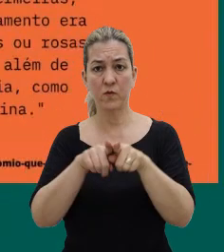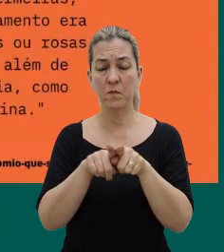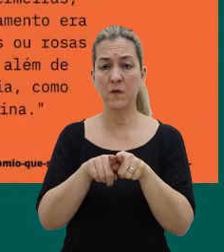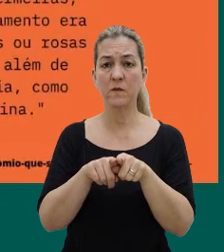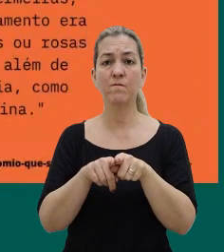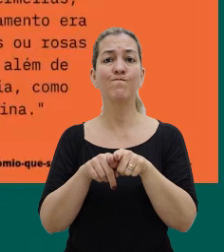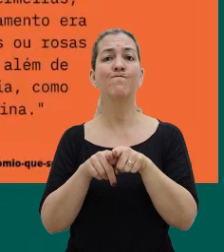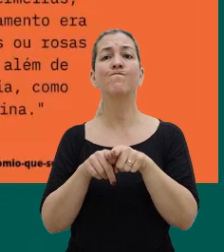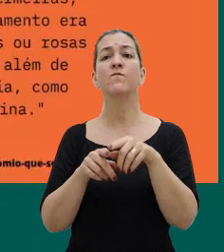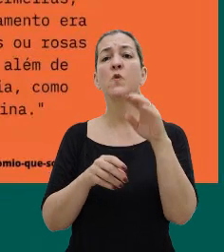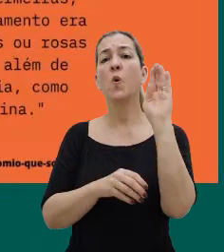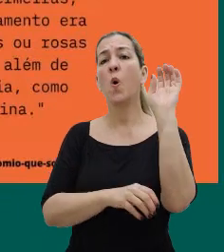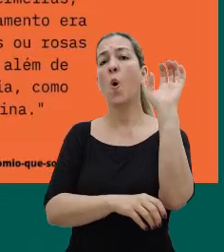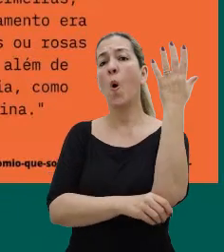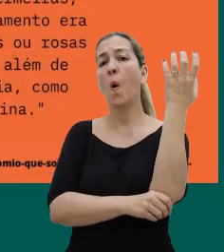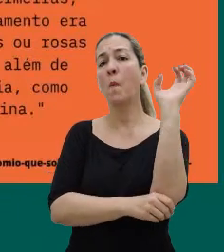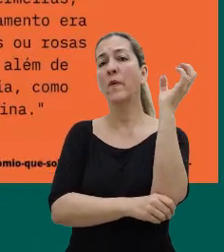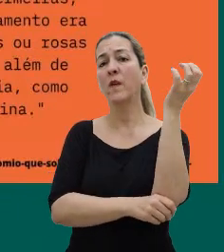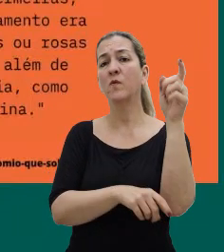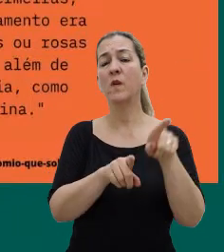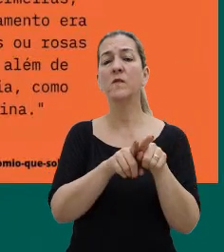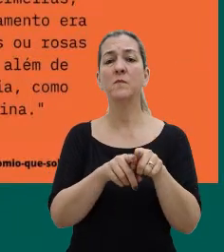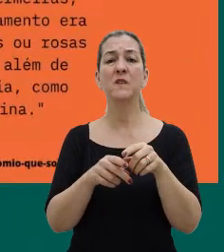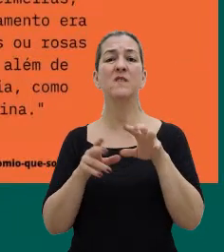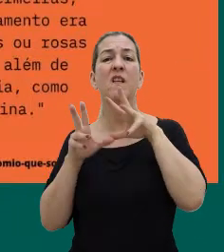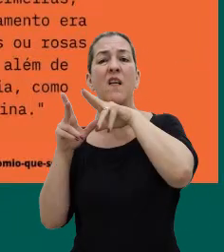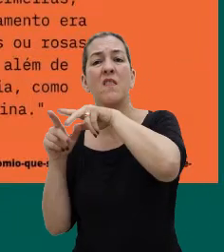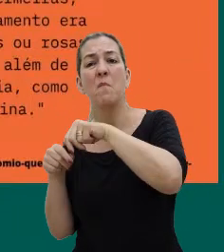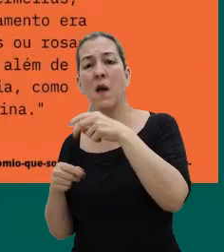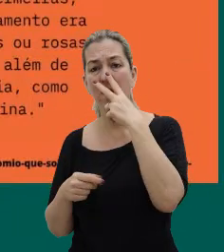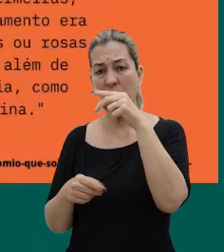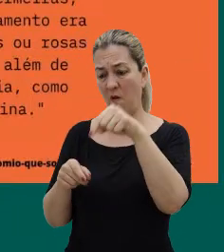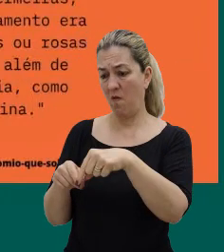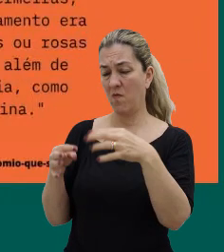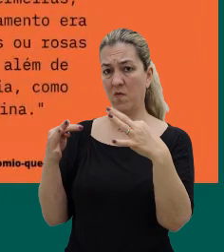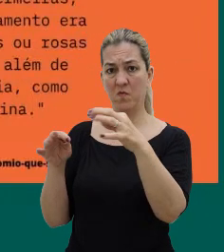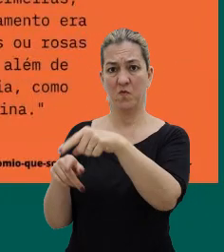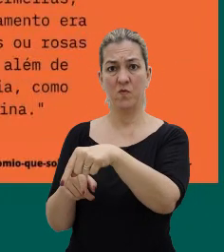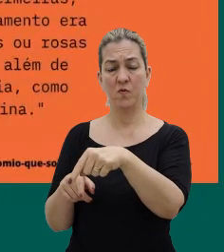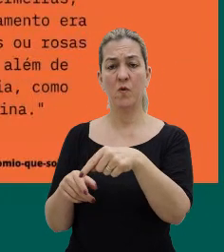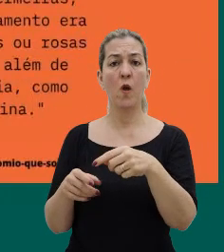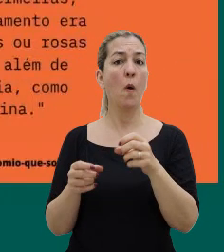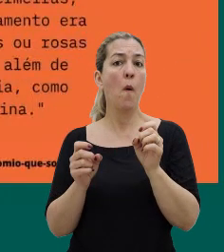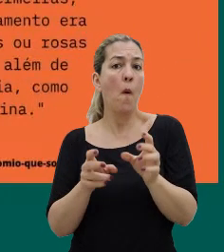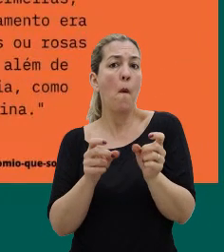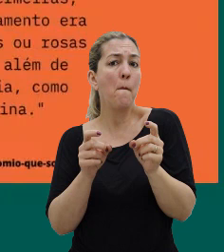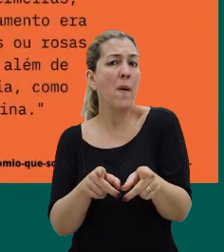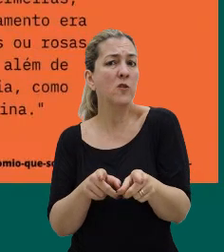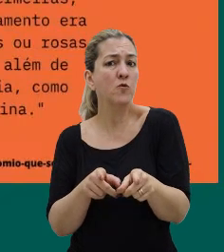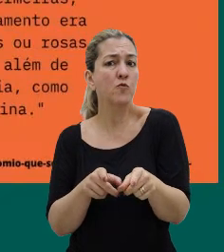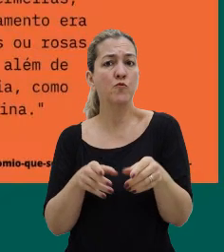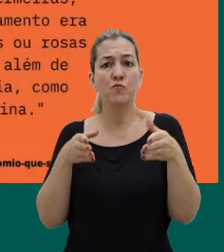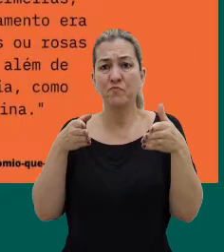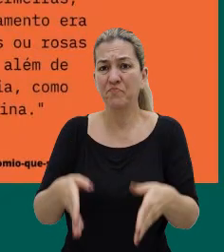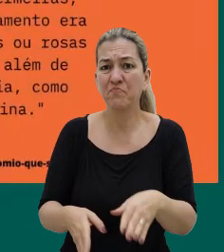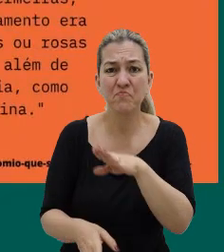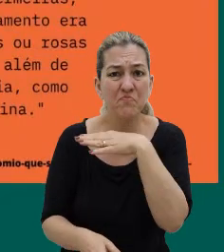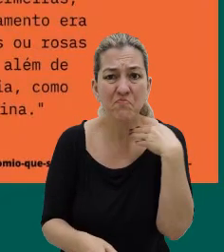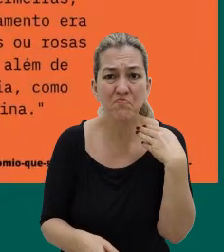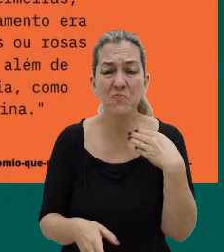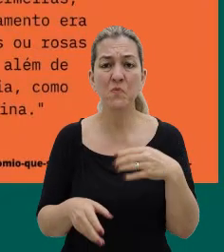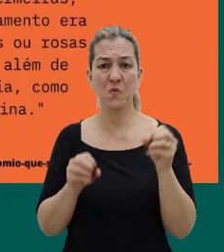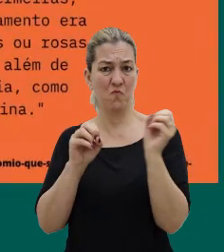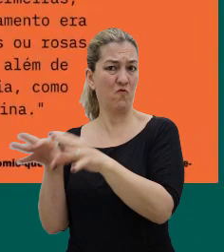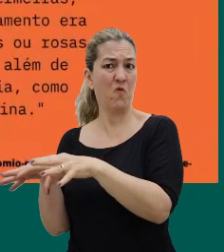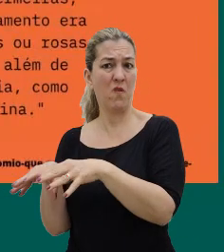elas eram tratadas como animais, né, a instituição, ela se tornou um comércio de cadáver, porque as pessoas, elas eram jogadas, né, no